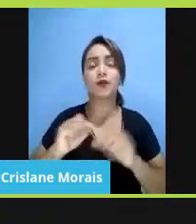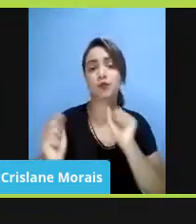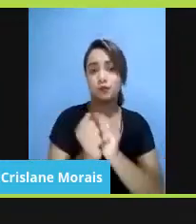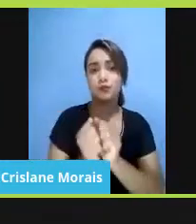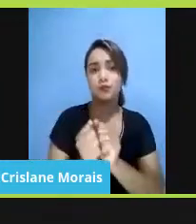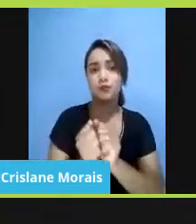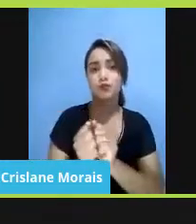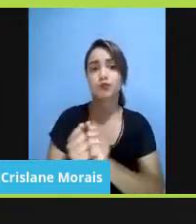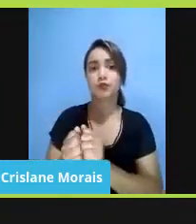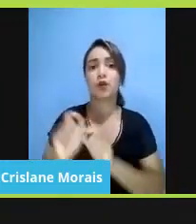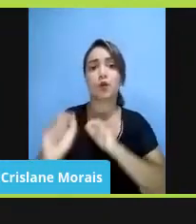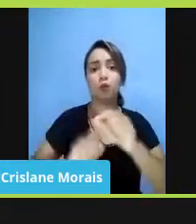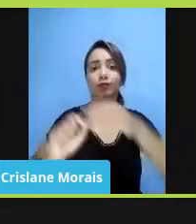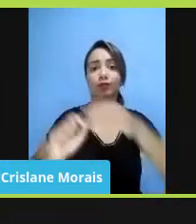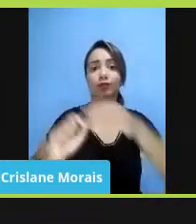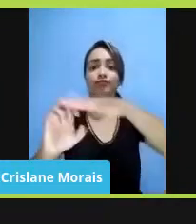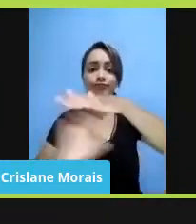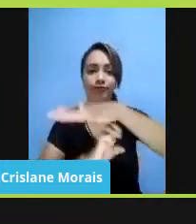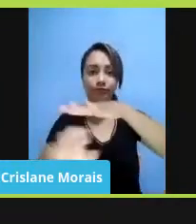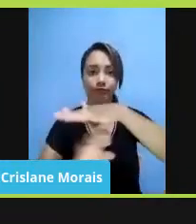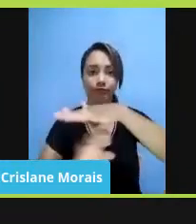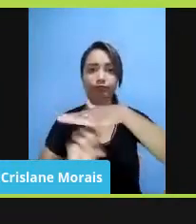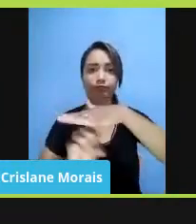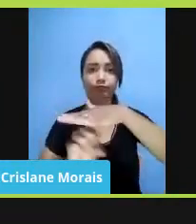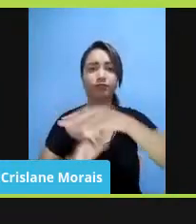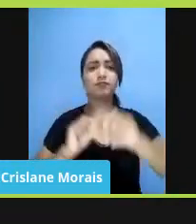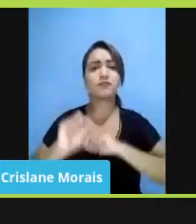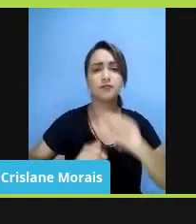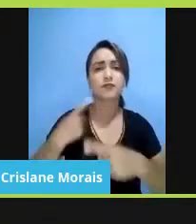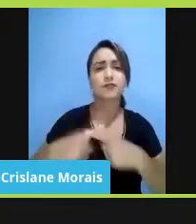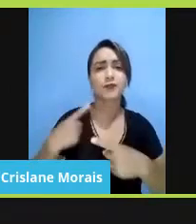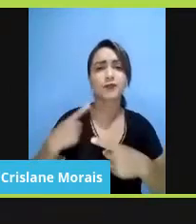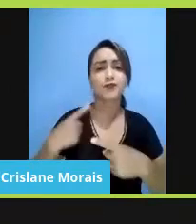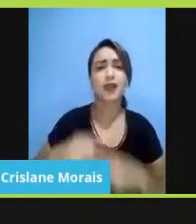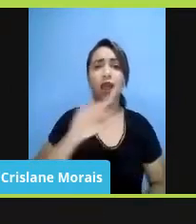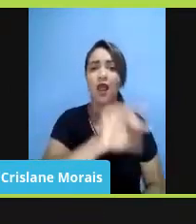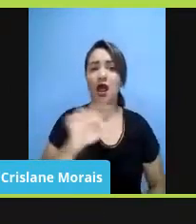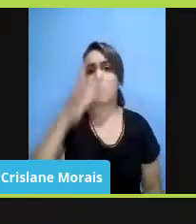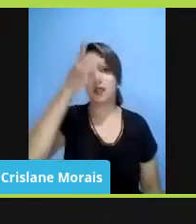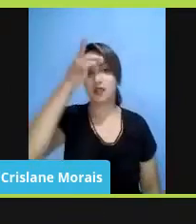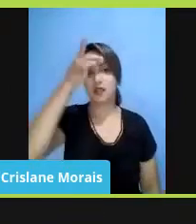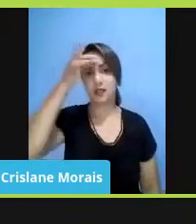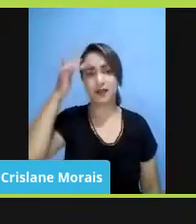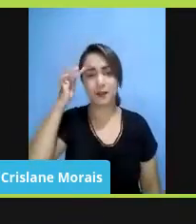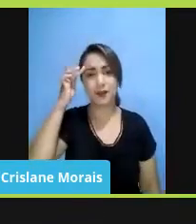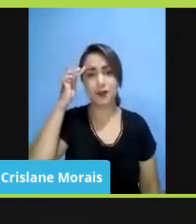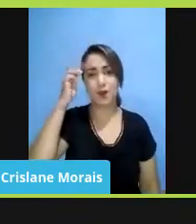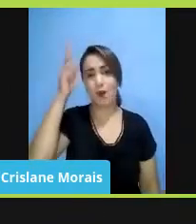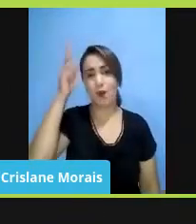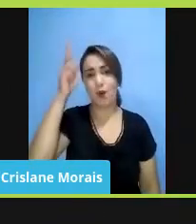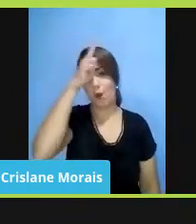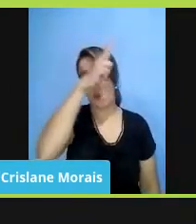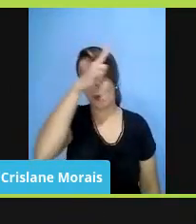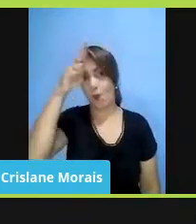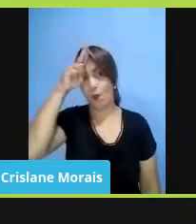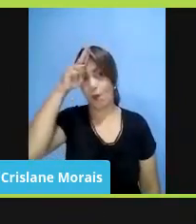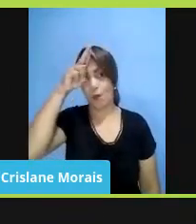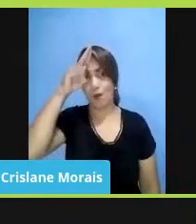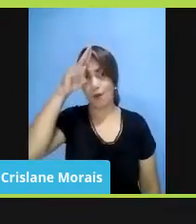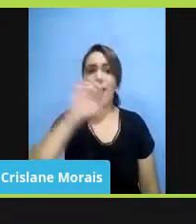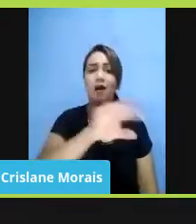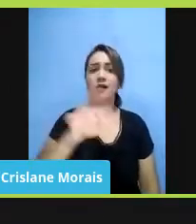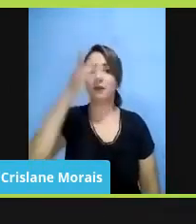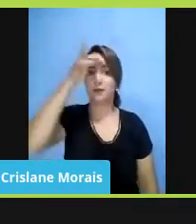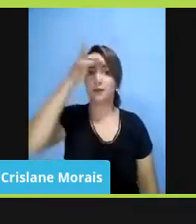empreendedorismo. O empreendedorismo é a ideia de que cada um é um Uber, cada um é um empreendedor de si próprio, ele é o